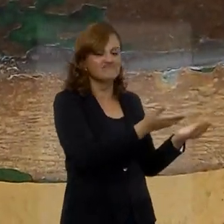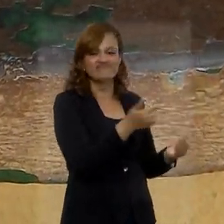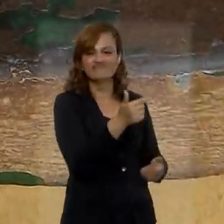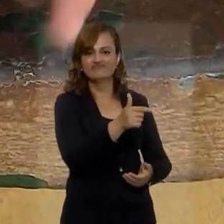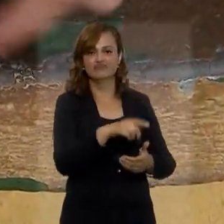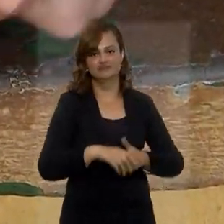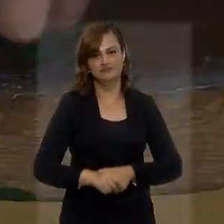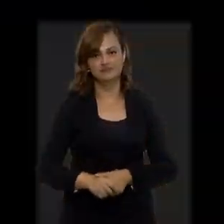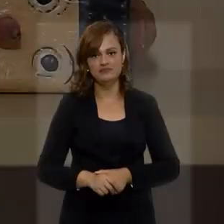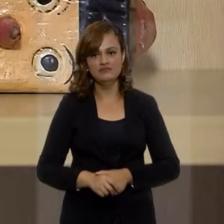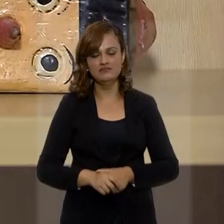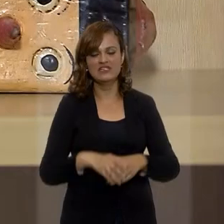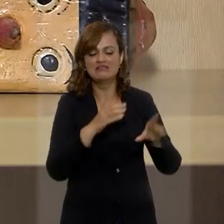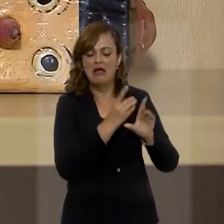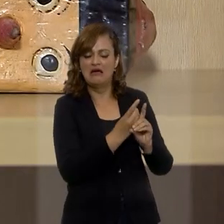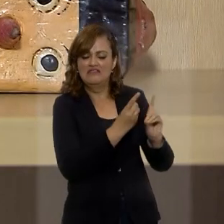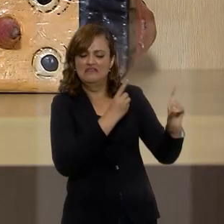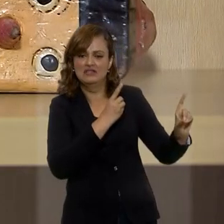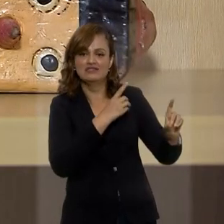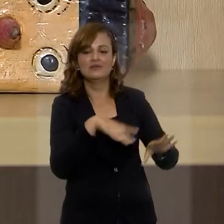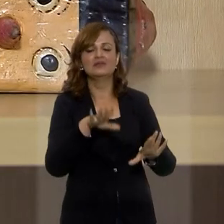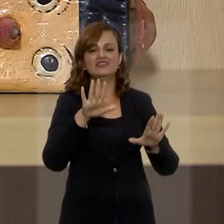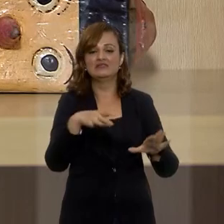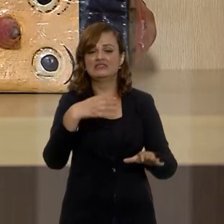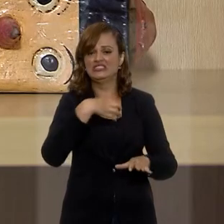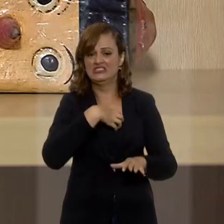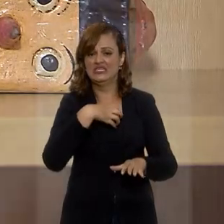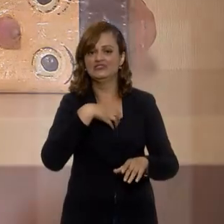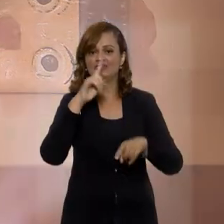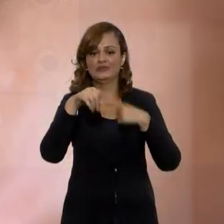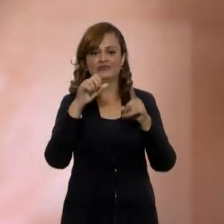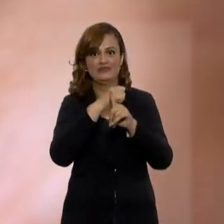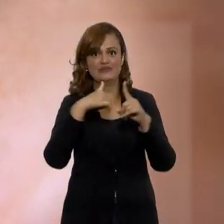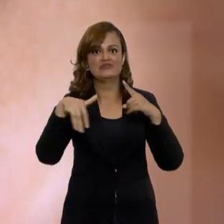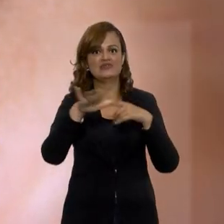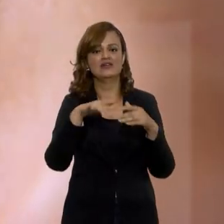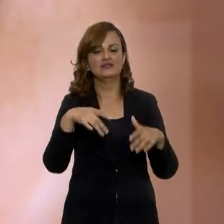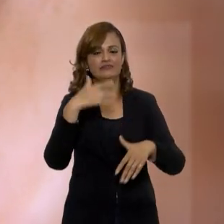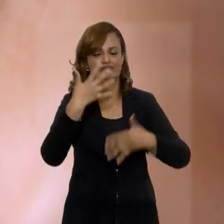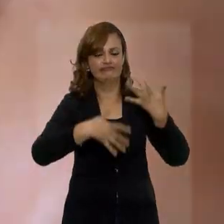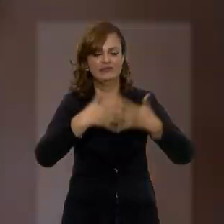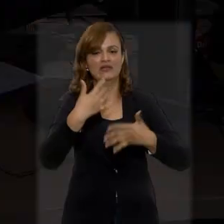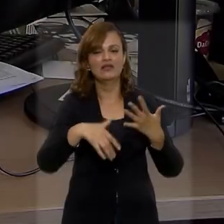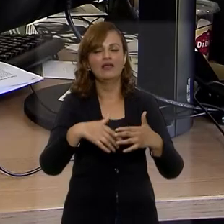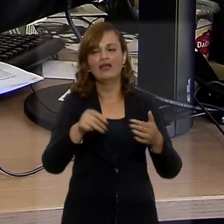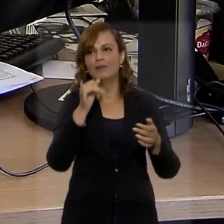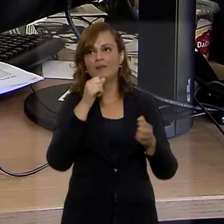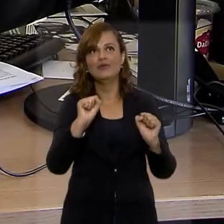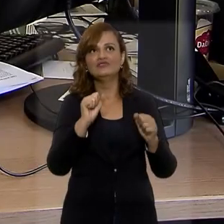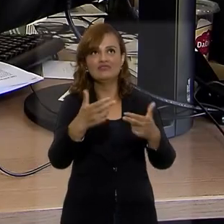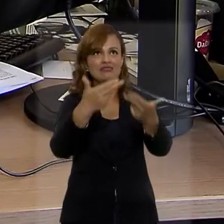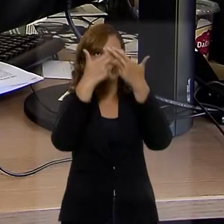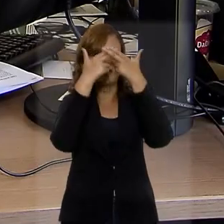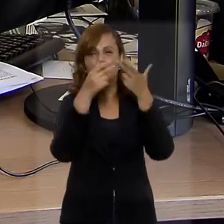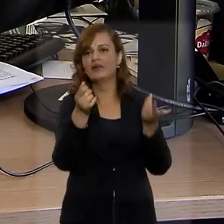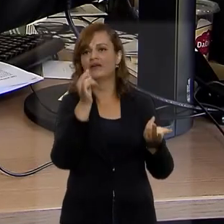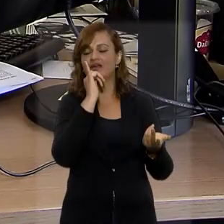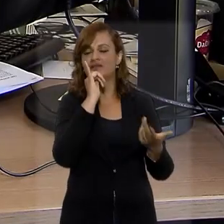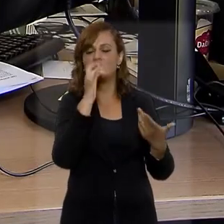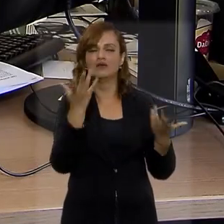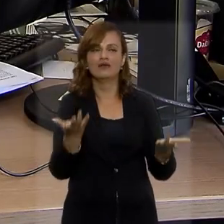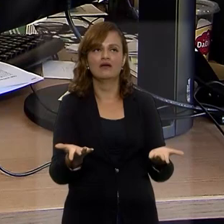o ser paterno. E esse afastamento tem impactos emocionais e até sociais. Pode gerar consequências